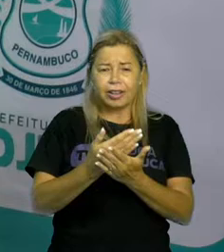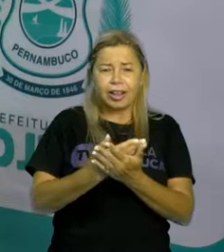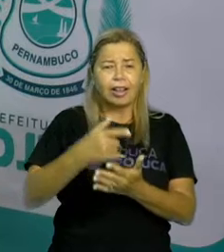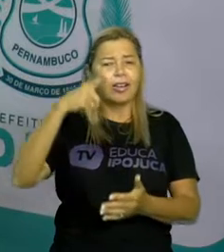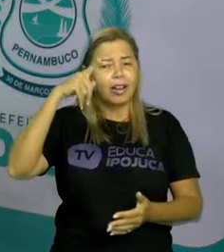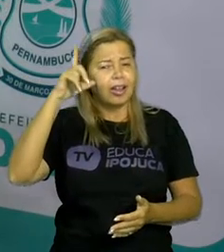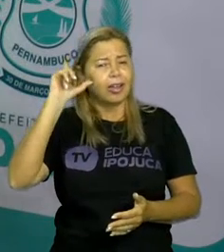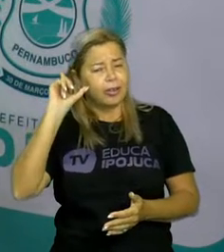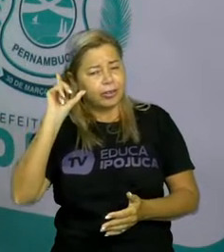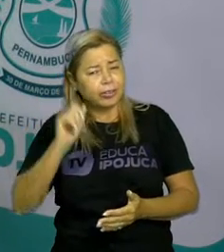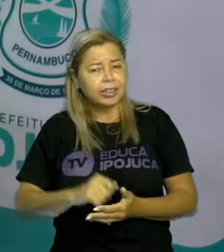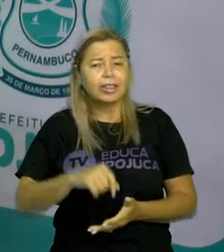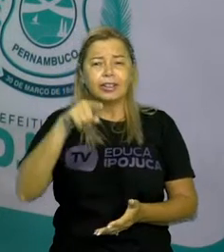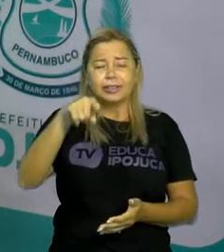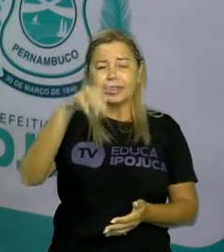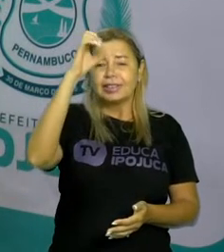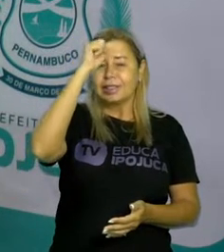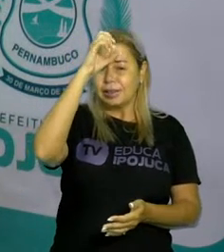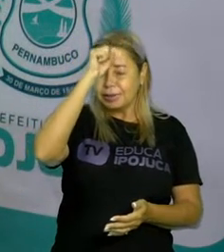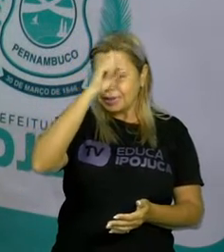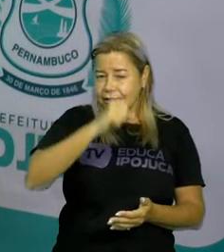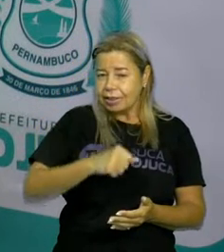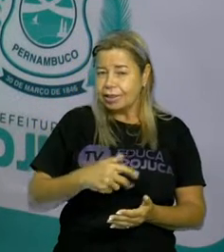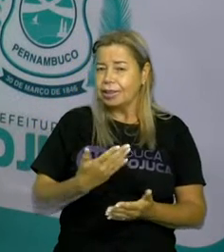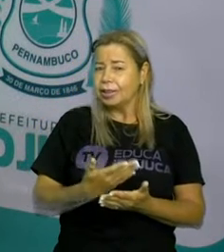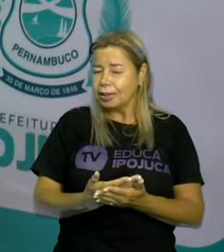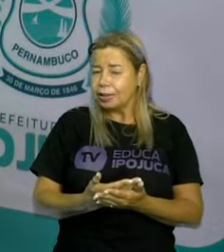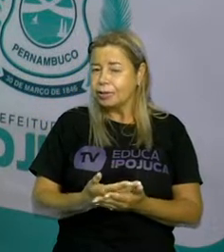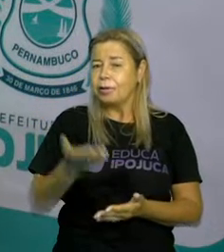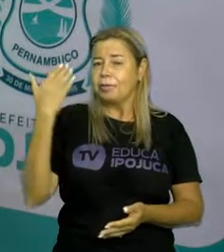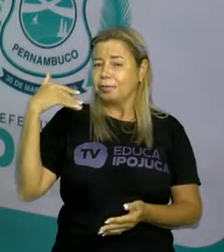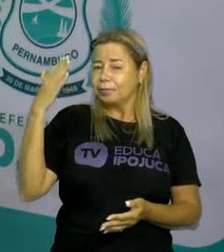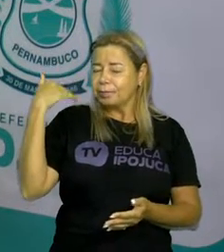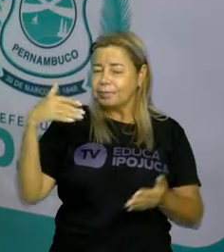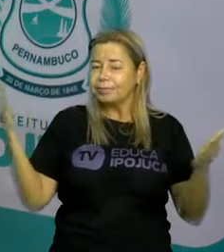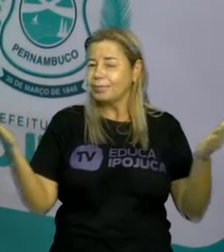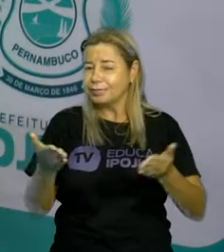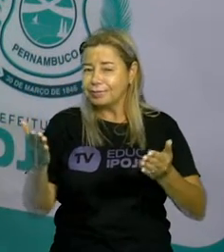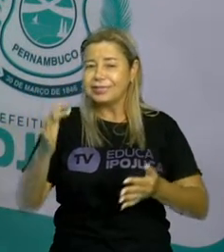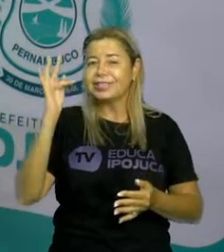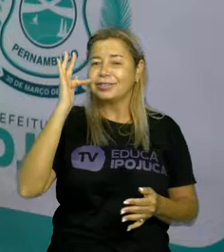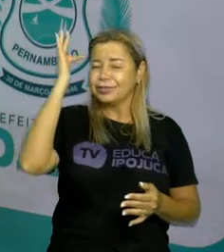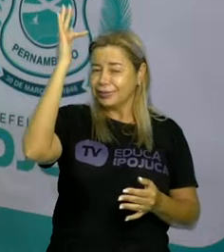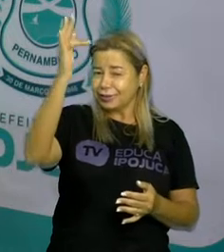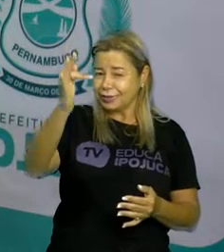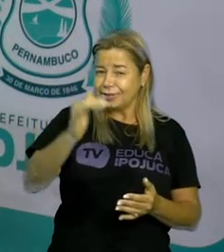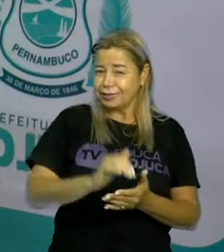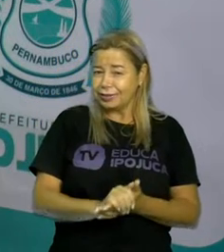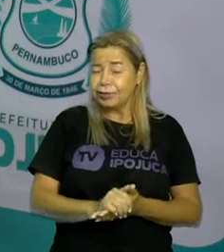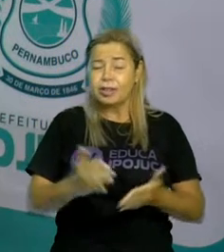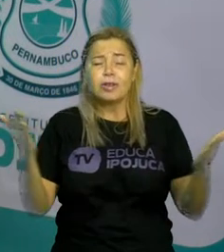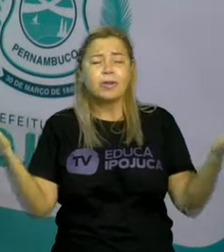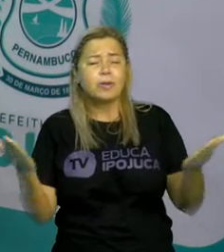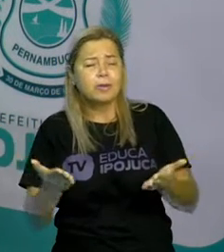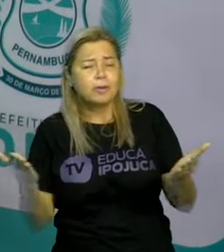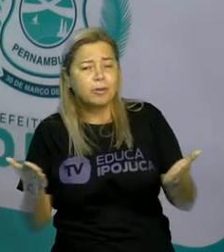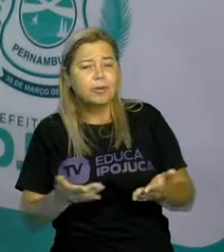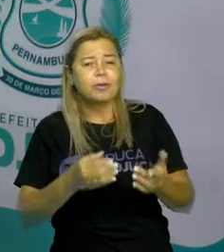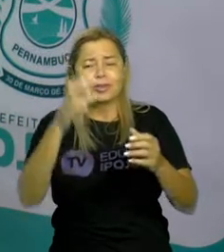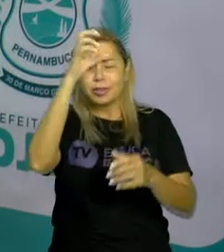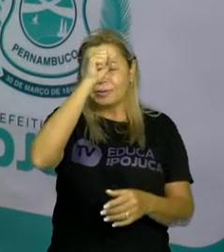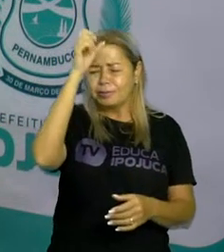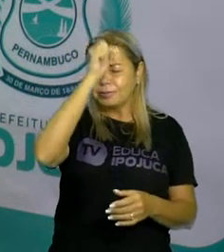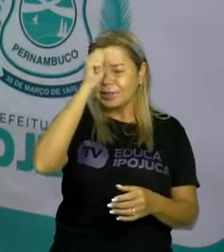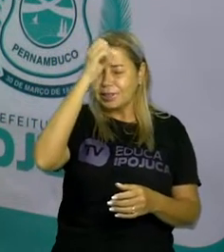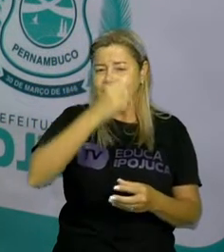Aprenderam sobre presente, passado e futuro? Hoje, na nossa aula de hoje, vamos aprender muitas coisas interessantes, tá?